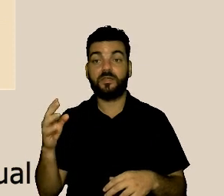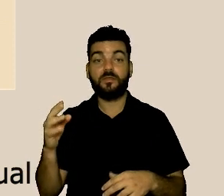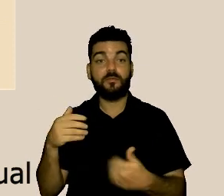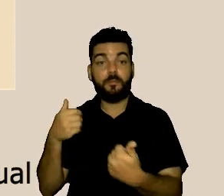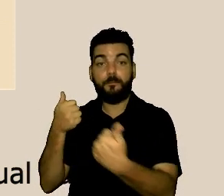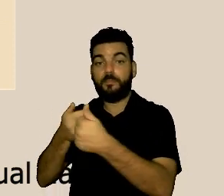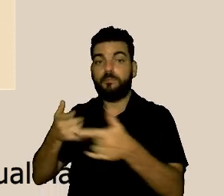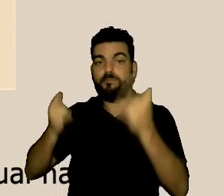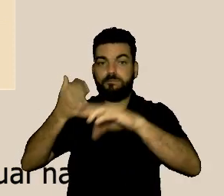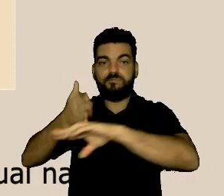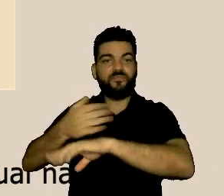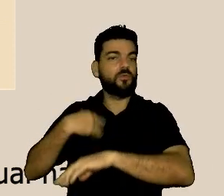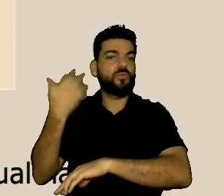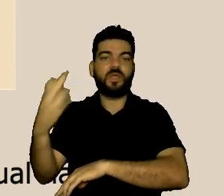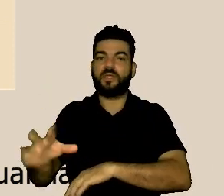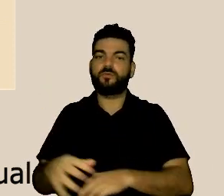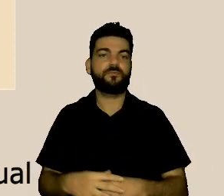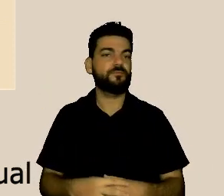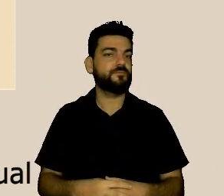naquele prédio onde eu trabalhei